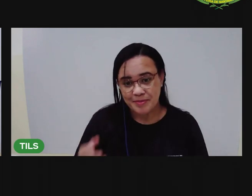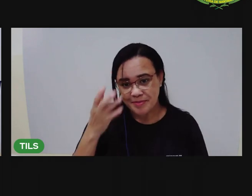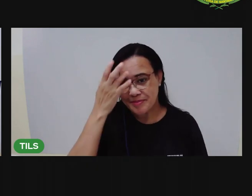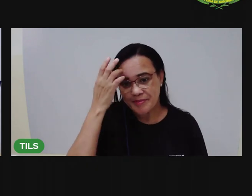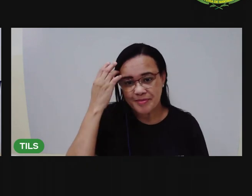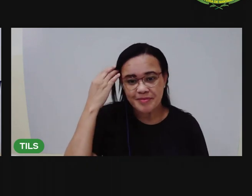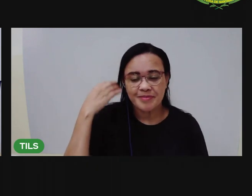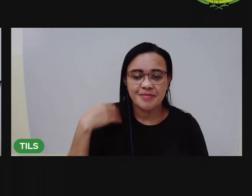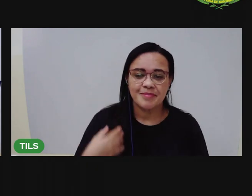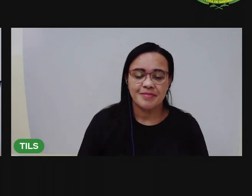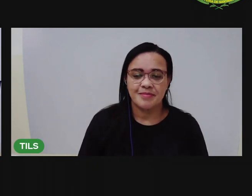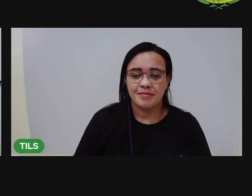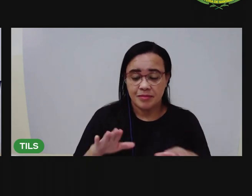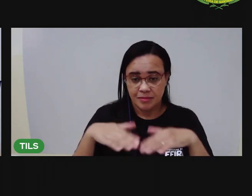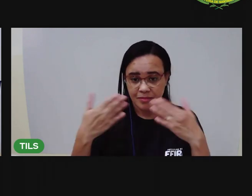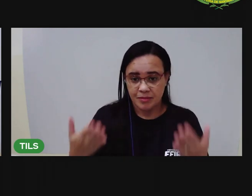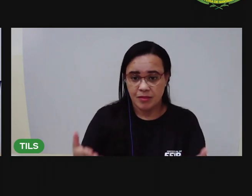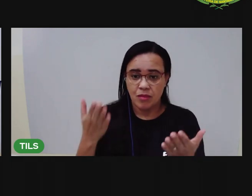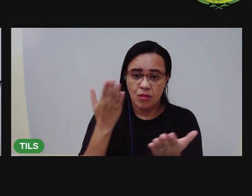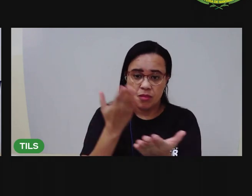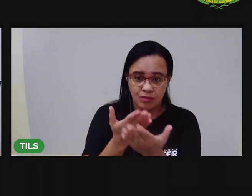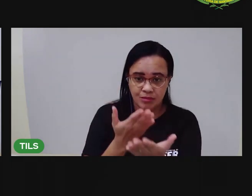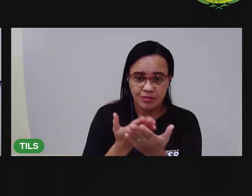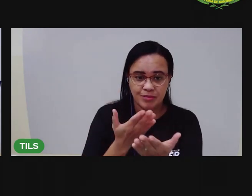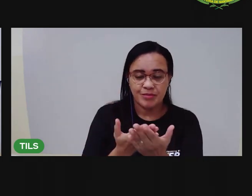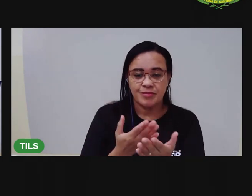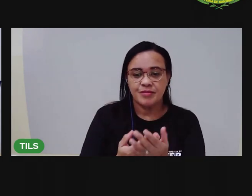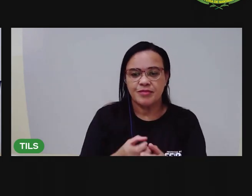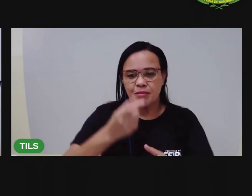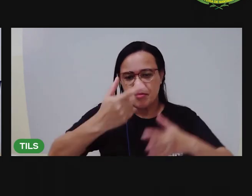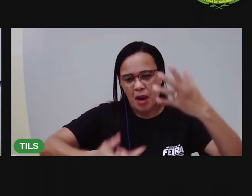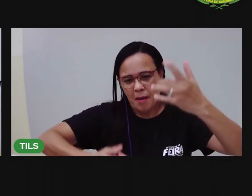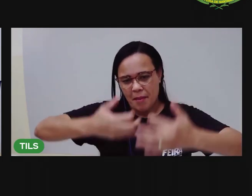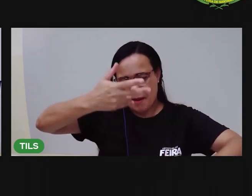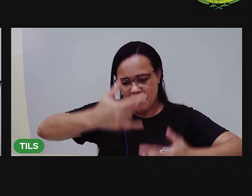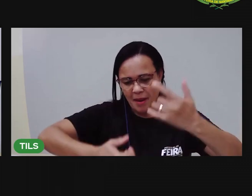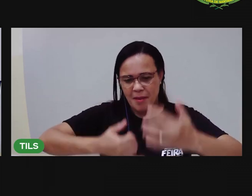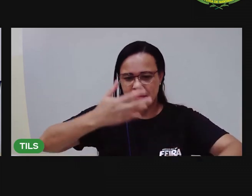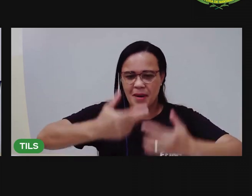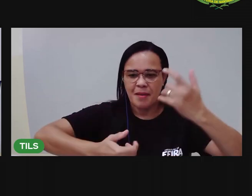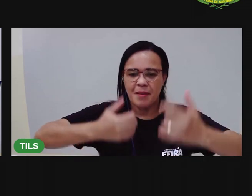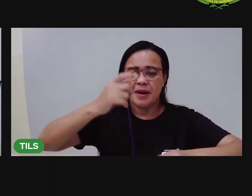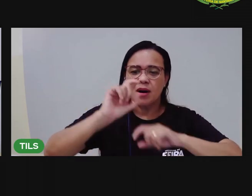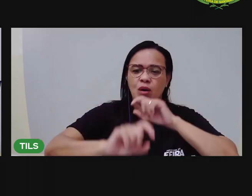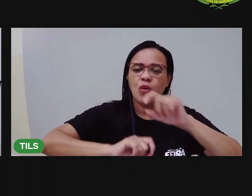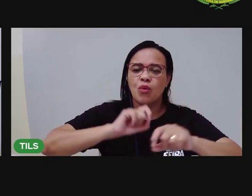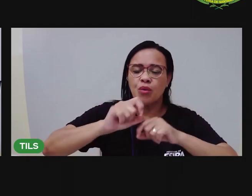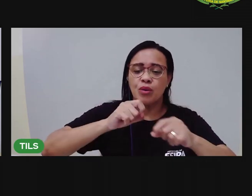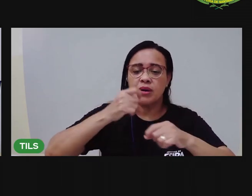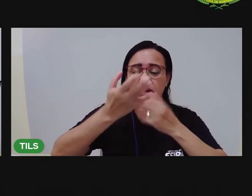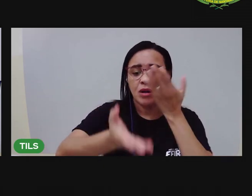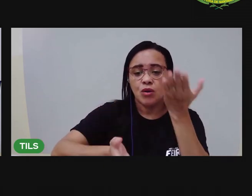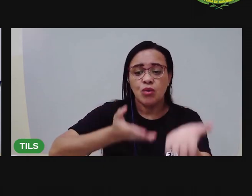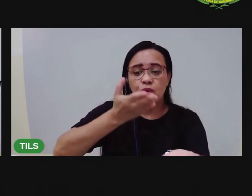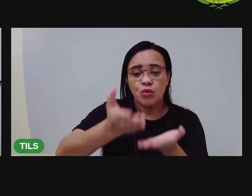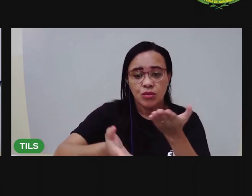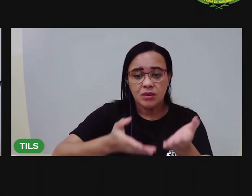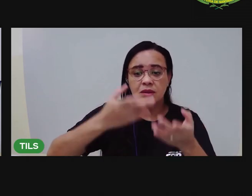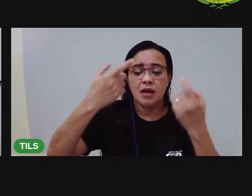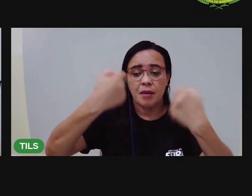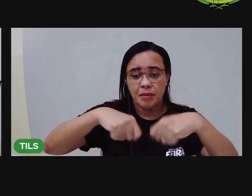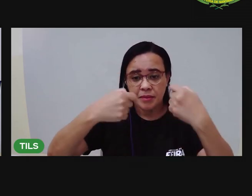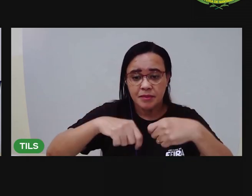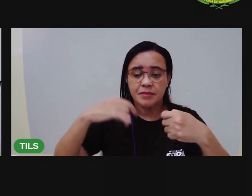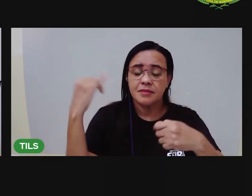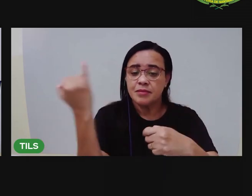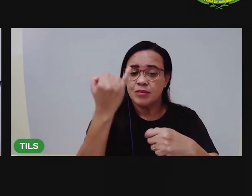Então, na aula de hoje, a gente viu os cuidados que precisamos ter com os animais